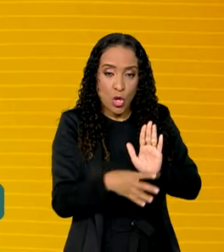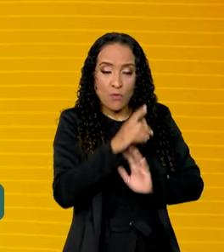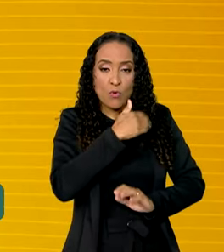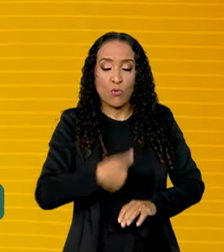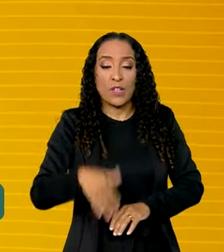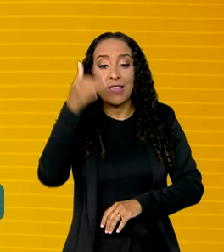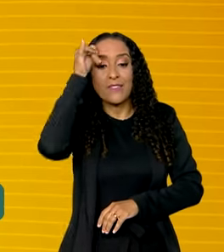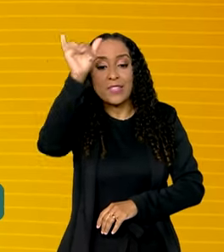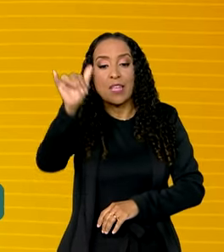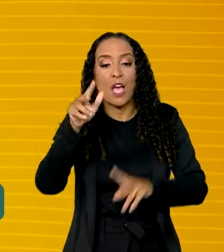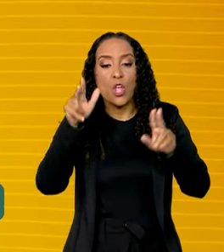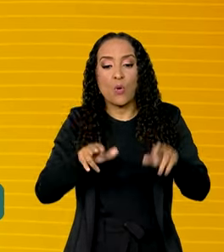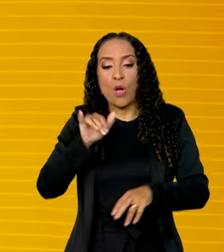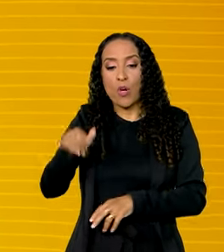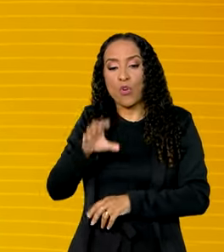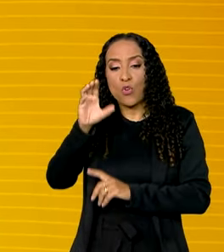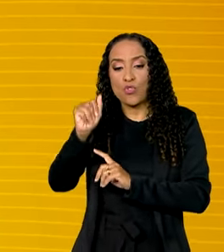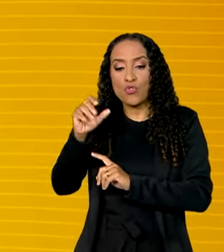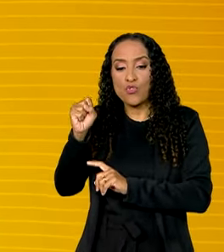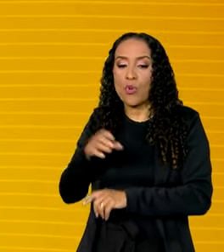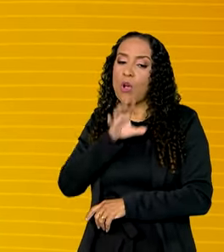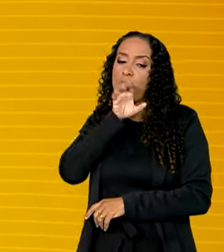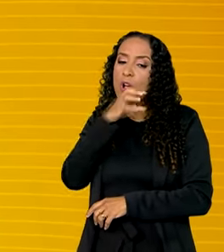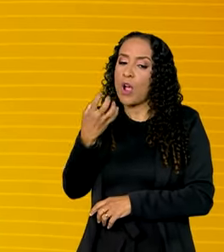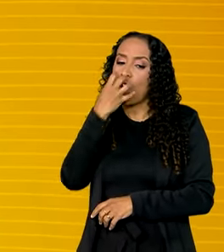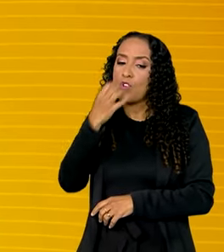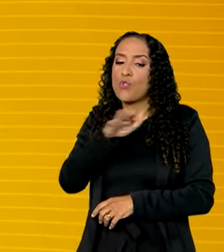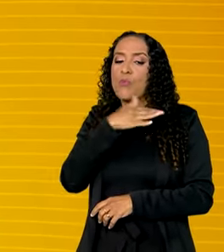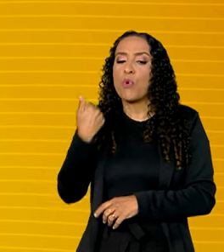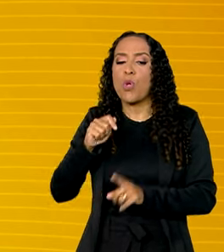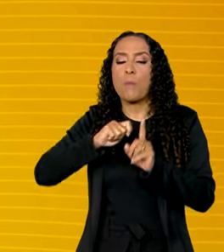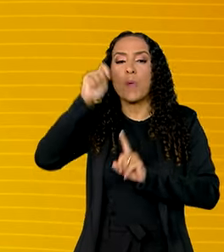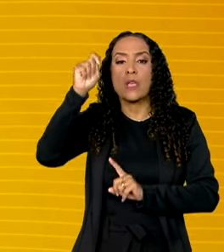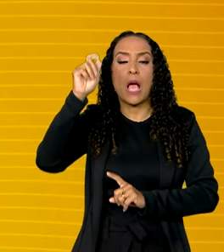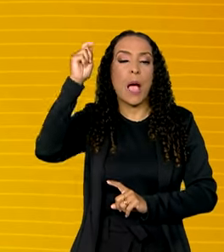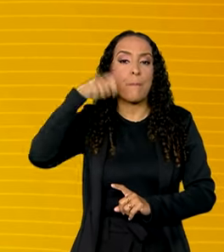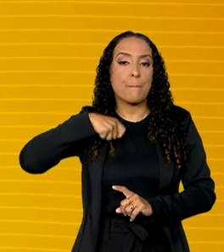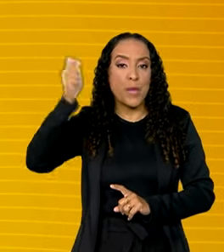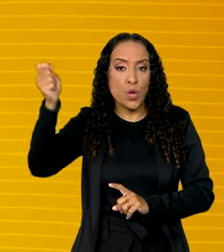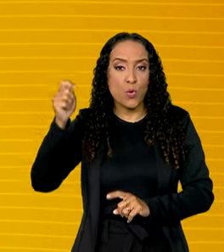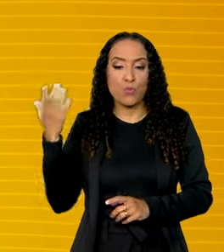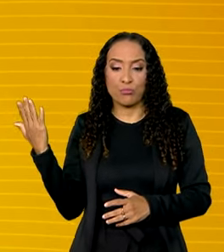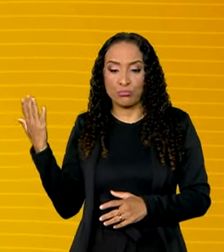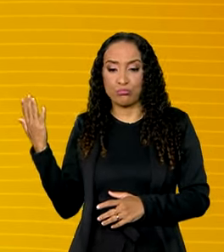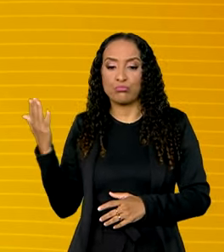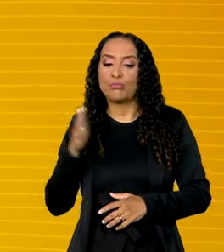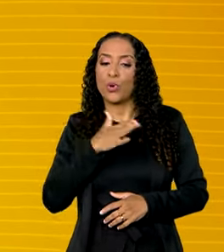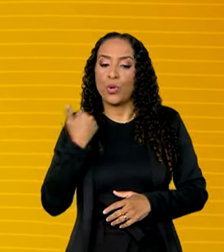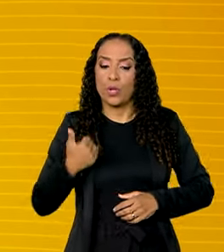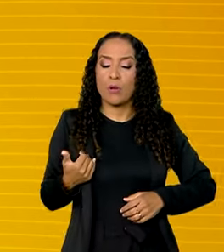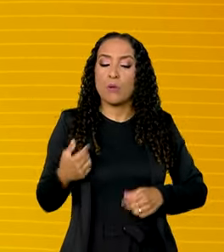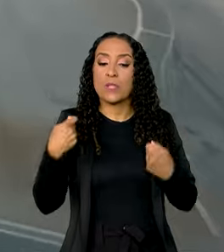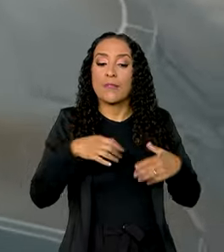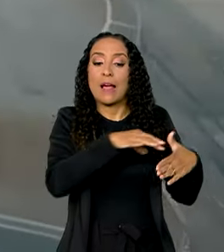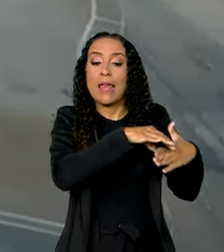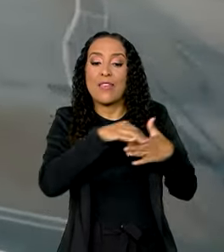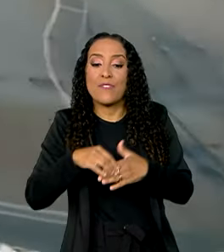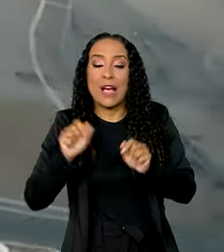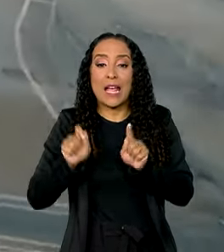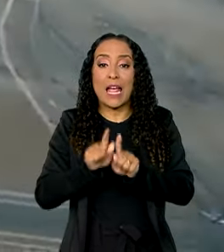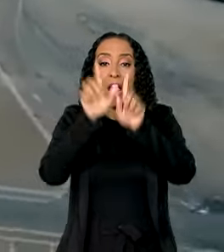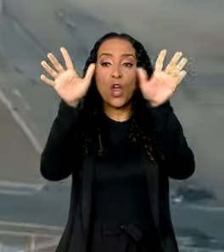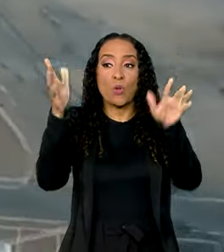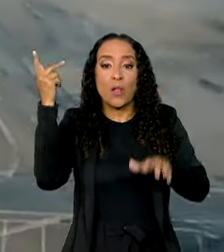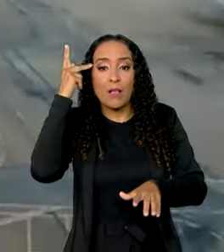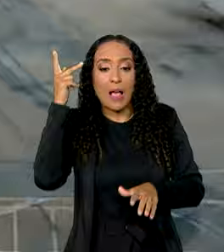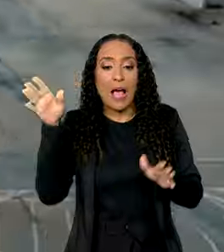casos como o do Joca, um golden que faleceu em abril deste ano durante voo. O animal deveria ter sido transportado de Guarulhos, em